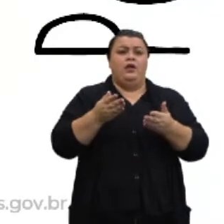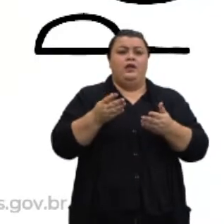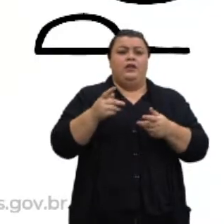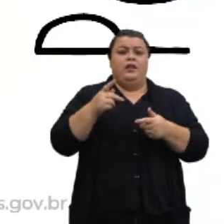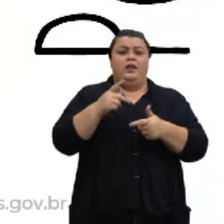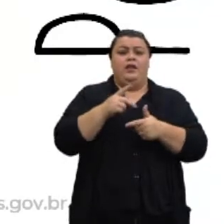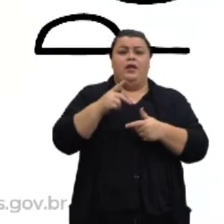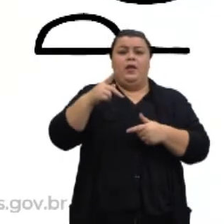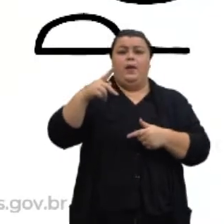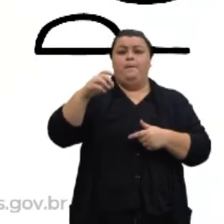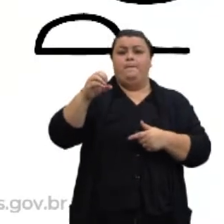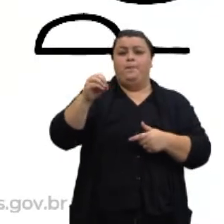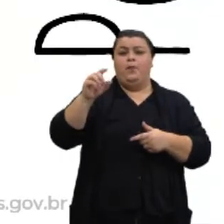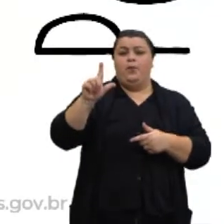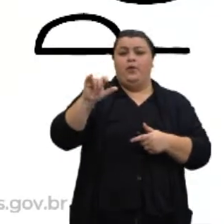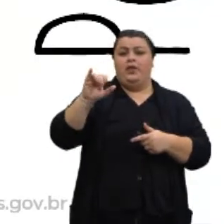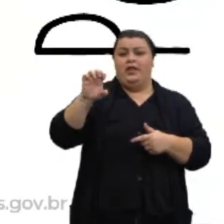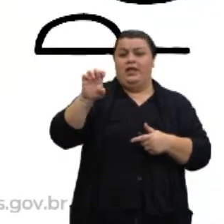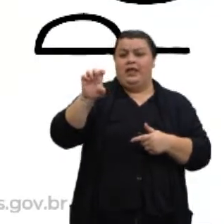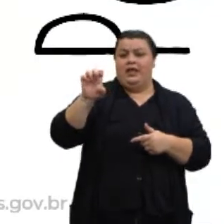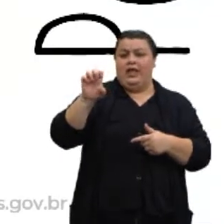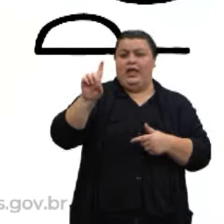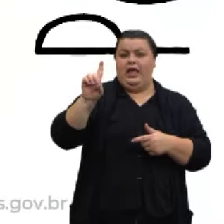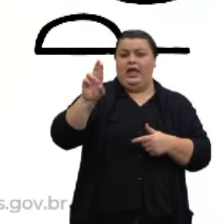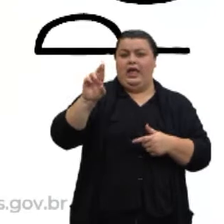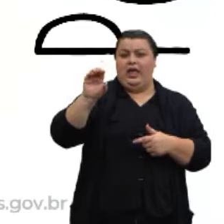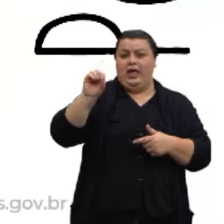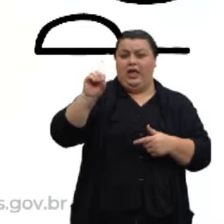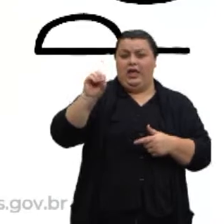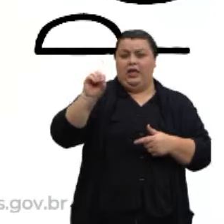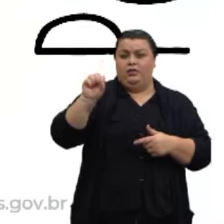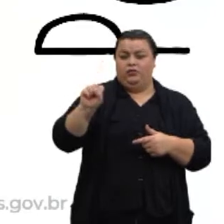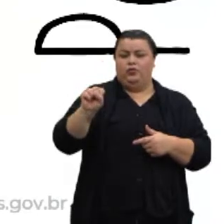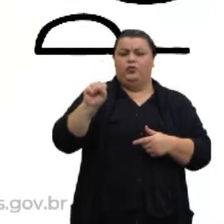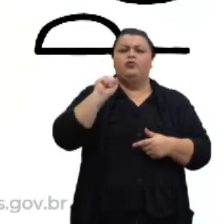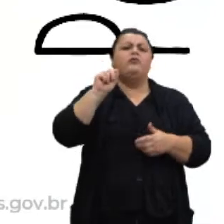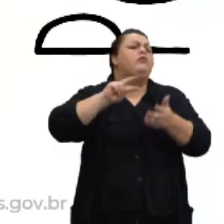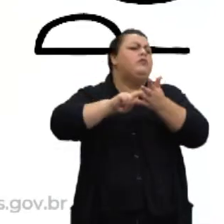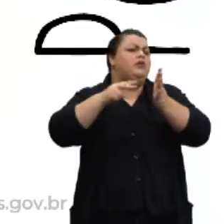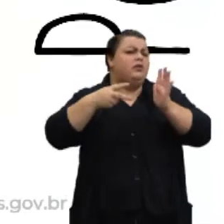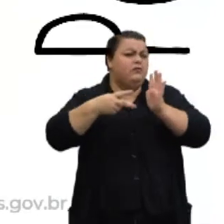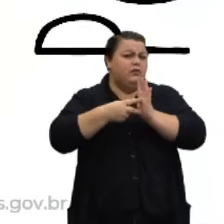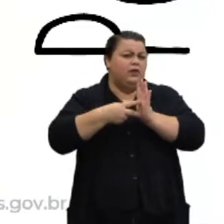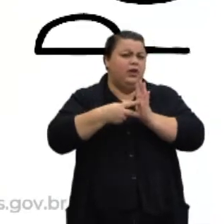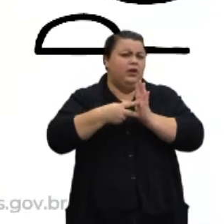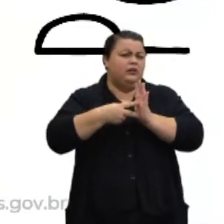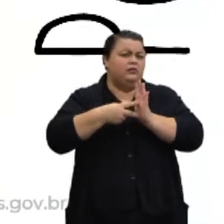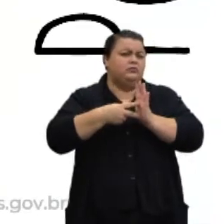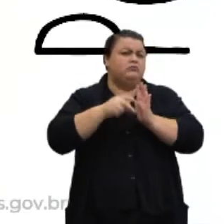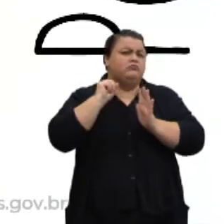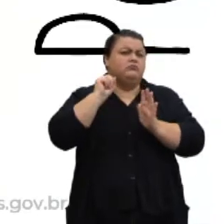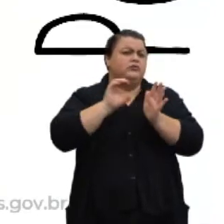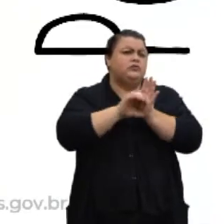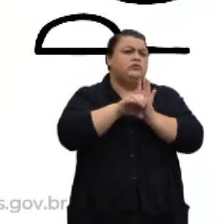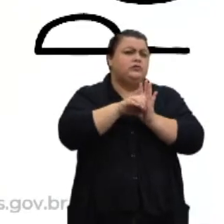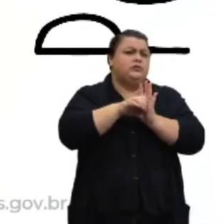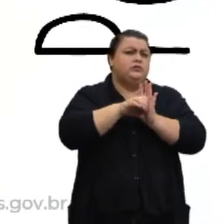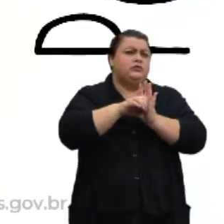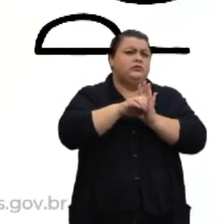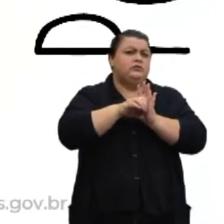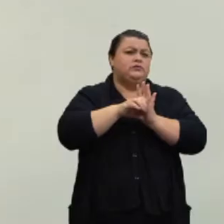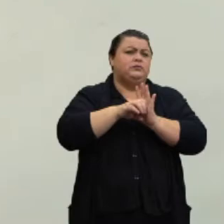Bom, o que são poliedros? Então, para nós chegarmos a esse conceito, nós vamos primeiro retomar,